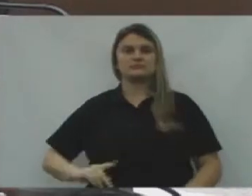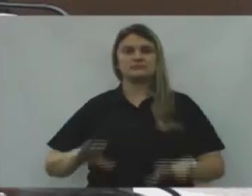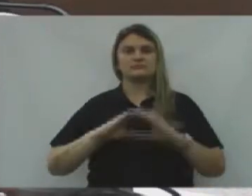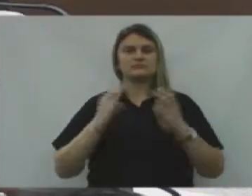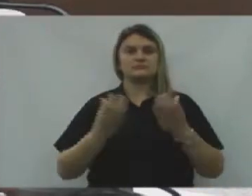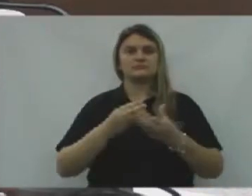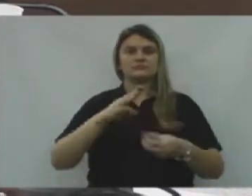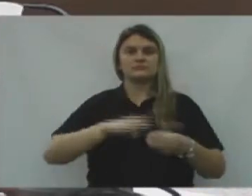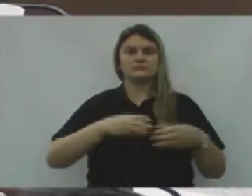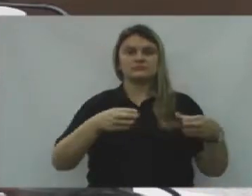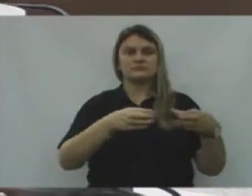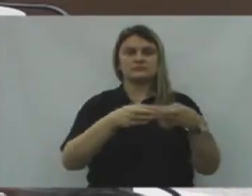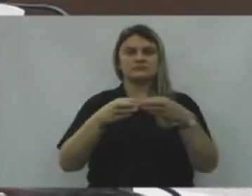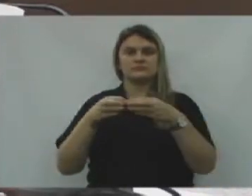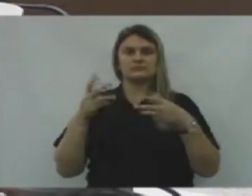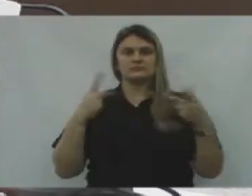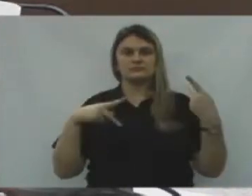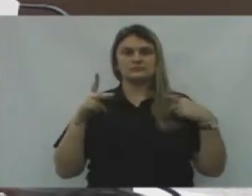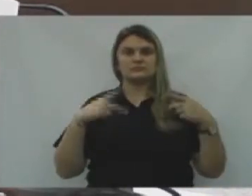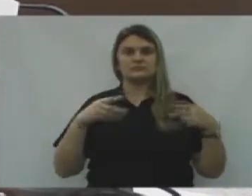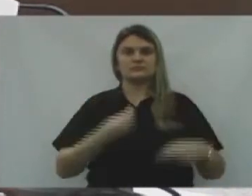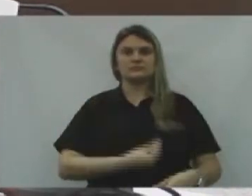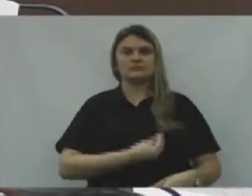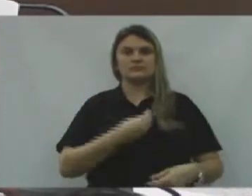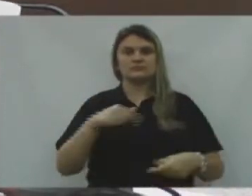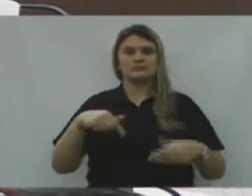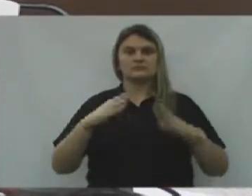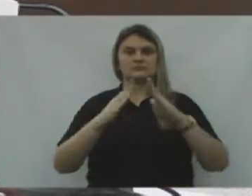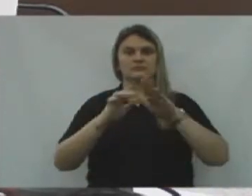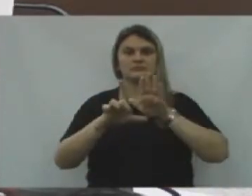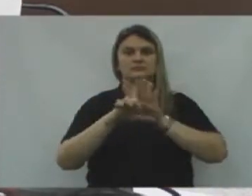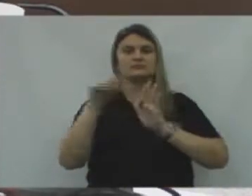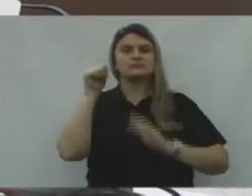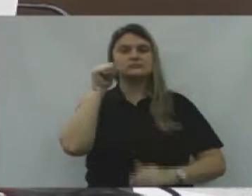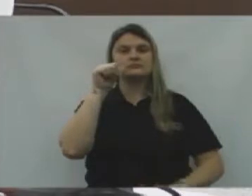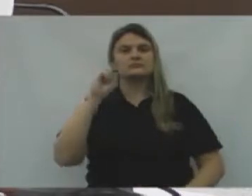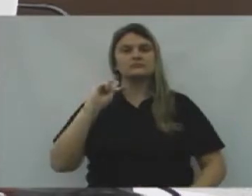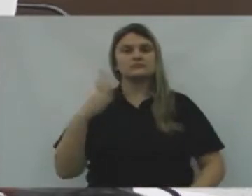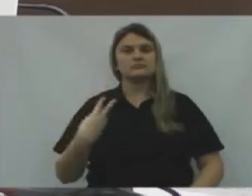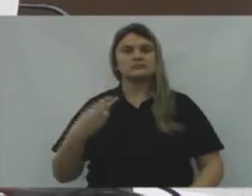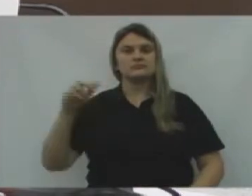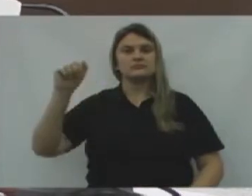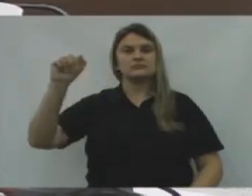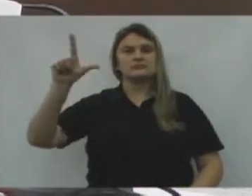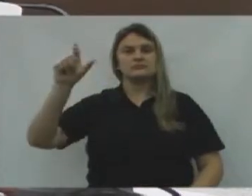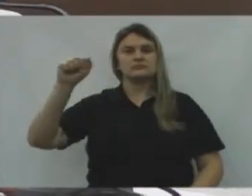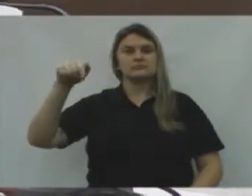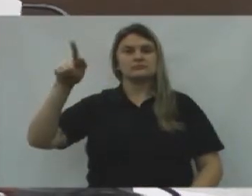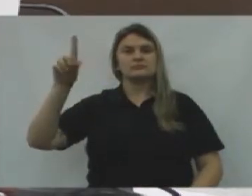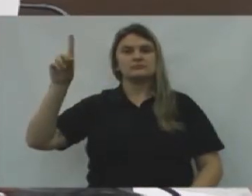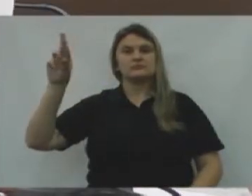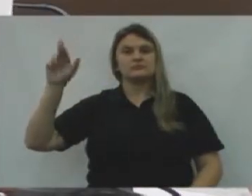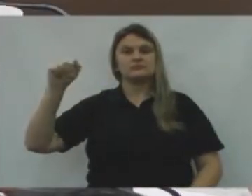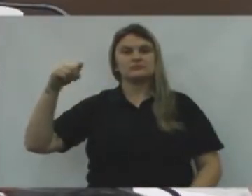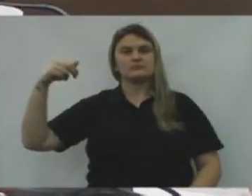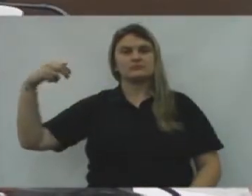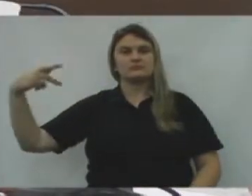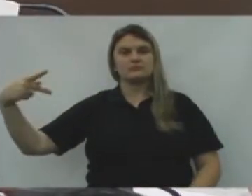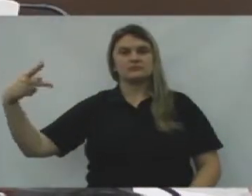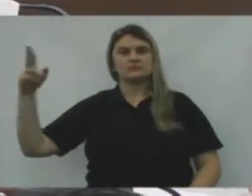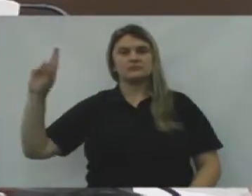As lideranças partidárias representadas nessa Casa de Leis, Pela vereadora, Alandra Rolveda Grando, do PR,